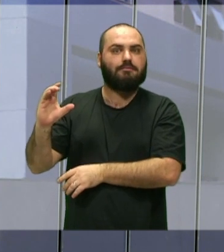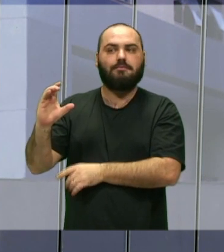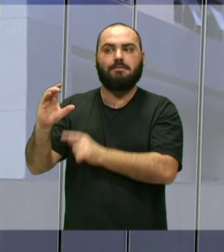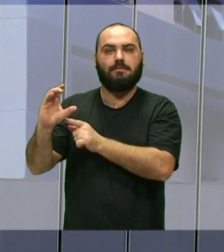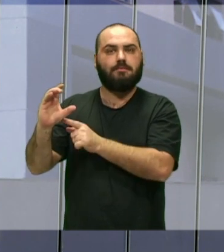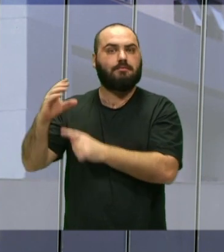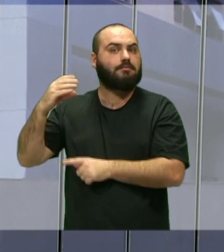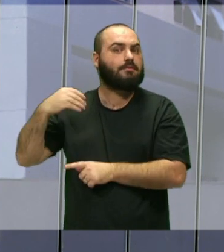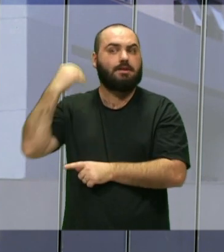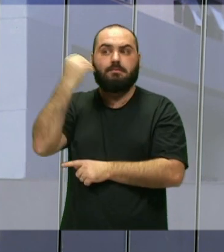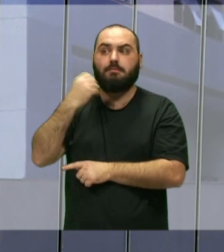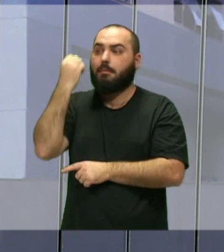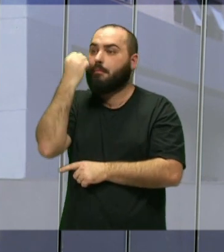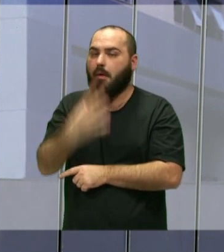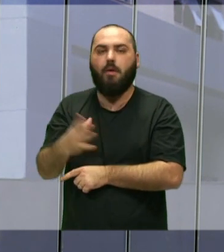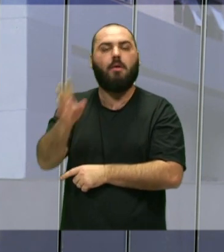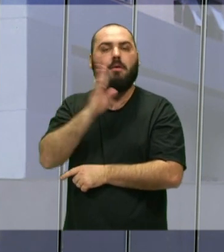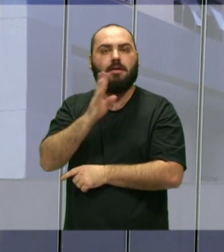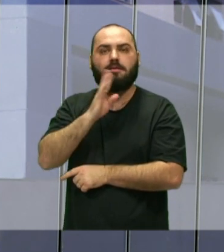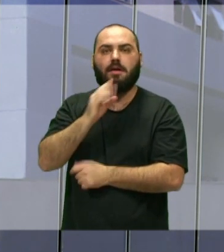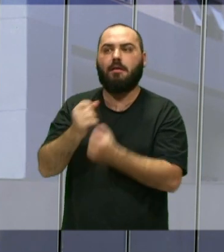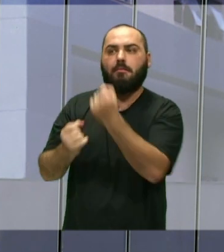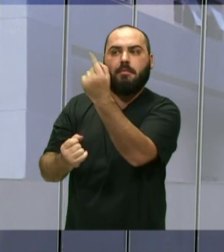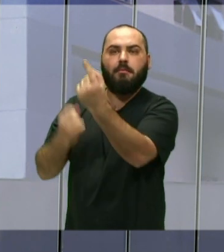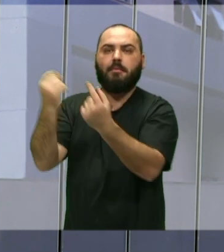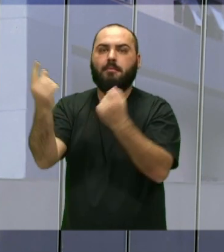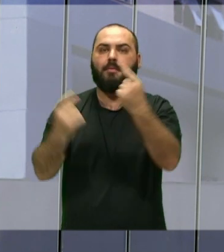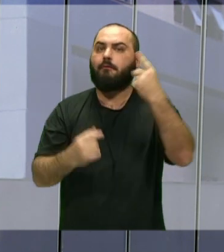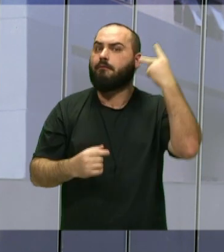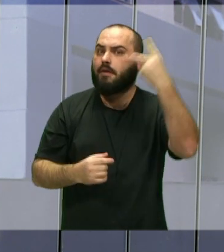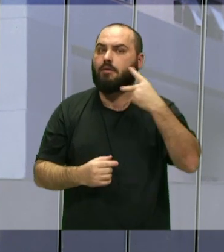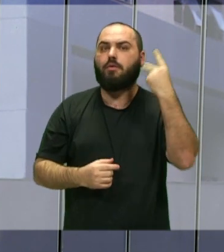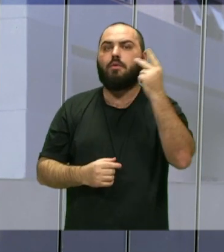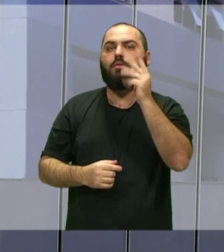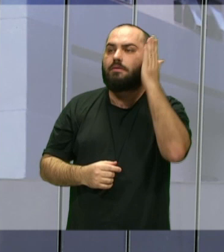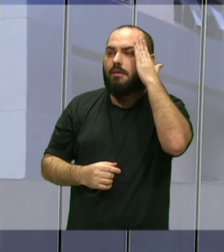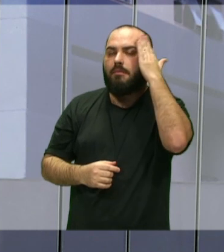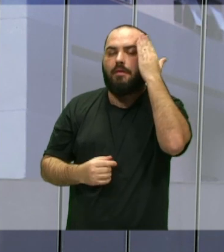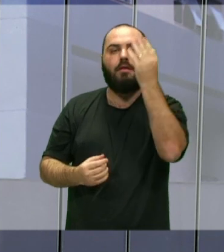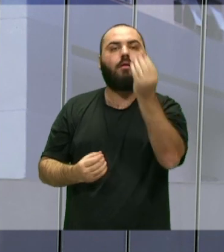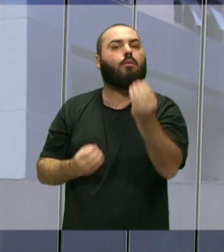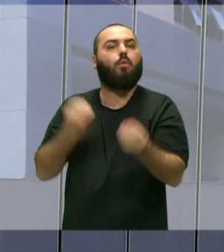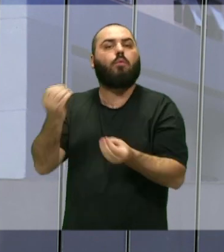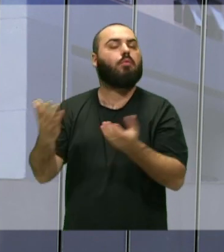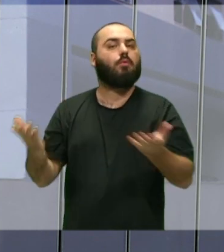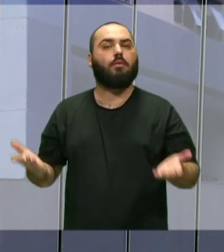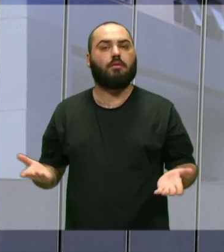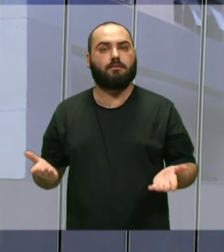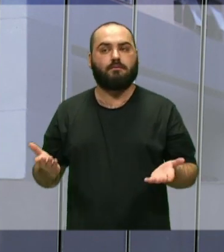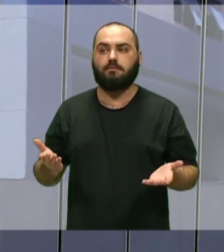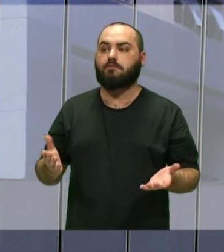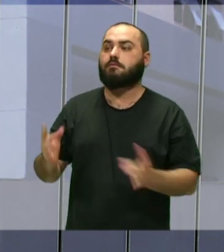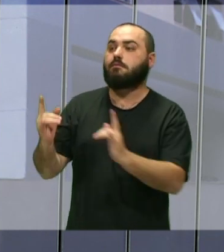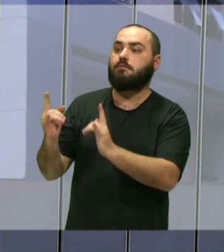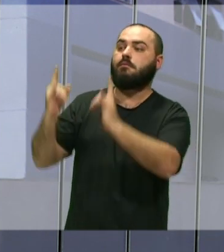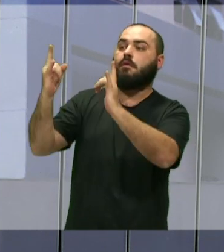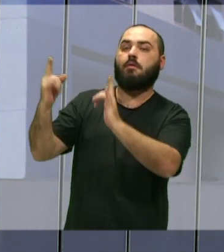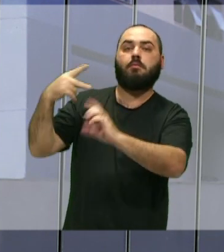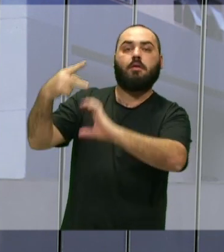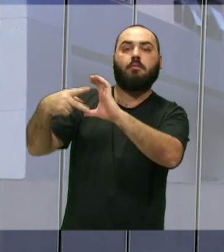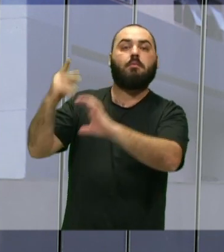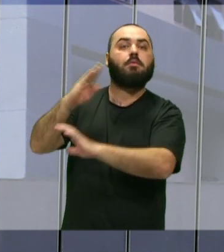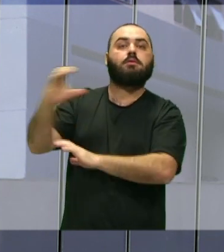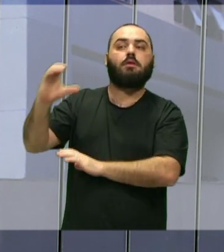uma experiência muito boa para conhecer os outros vereadores e como que é a Câmara Municipal de